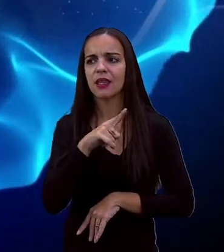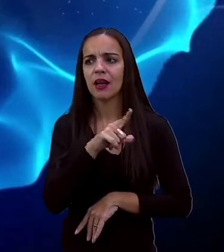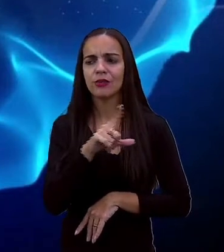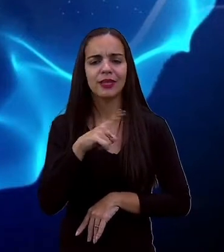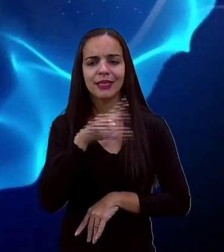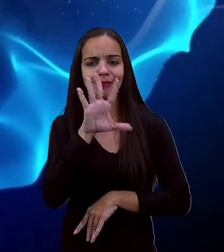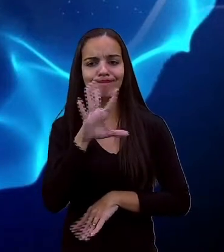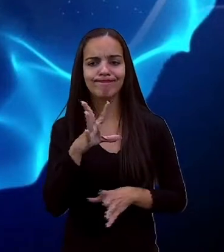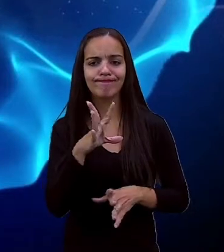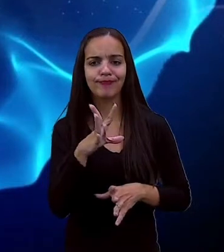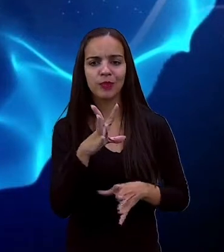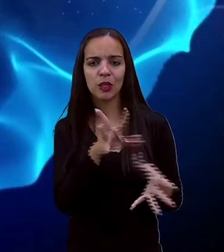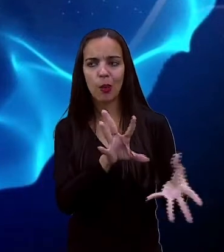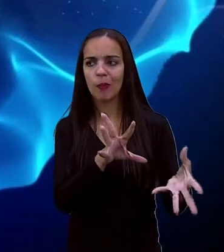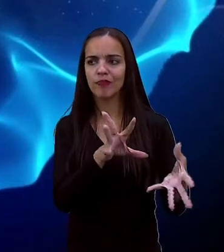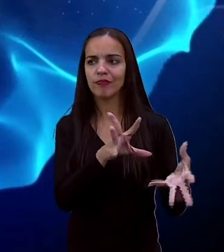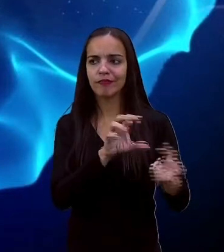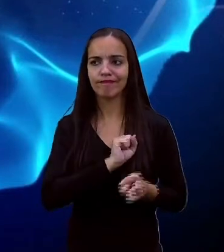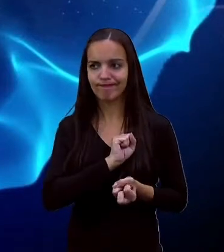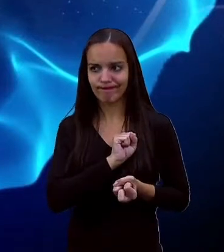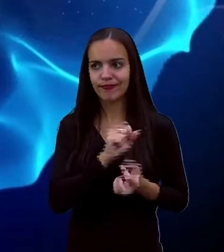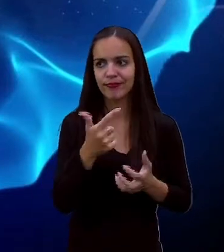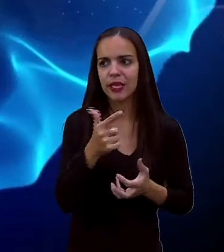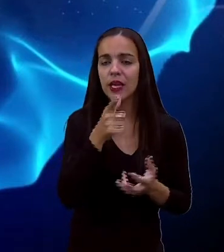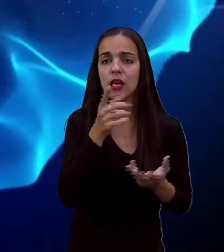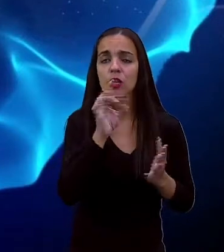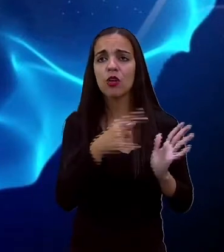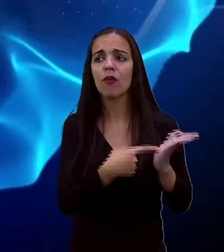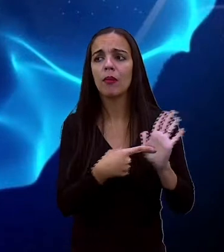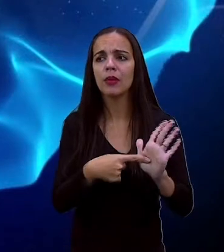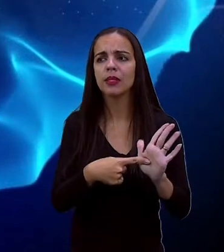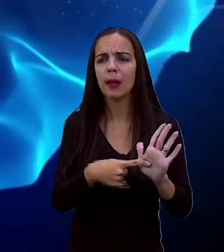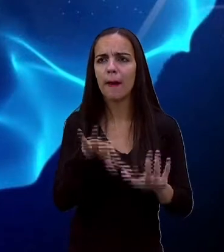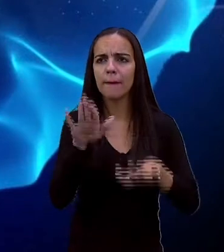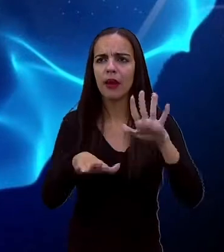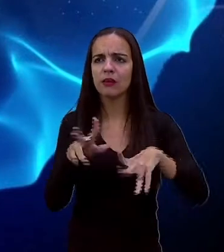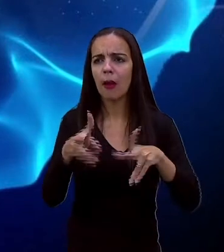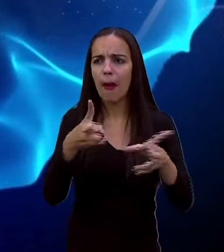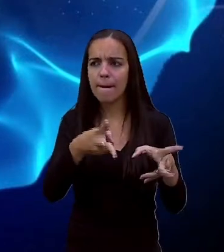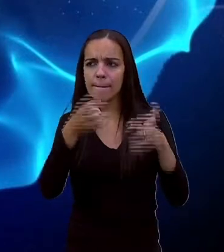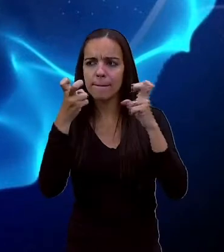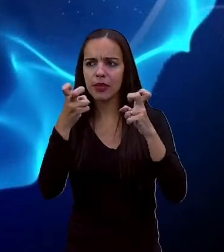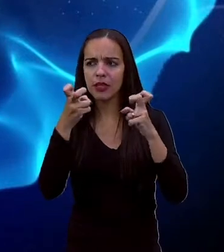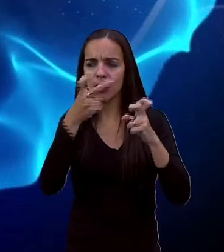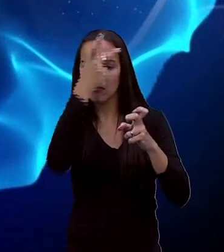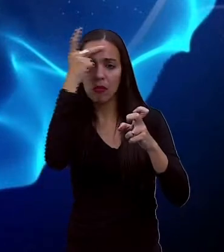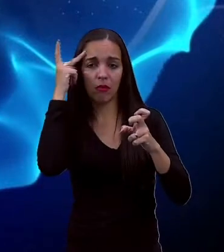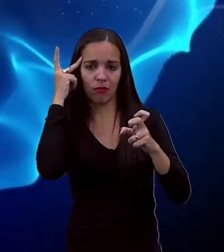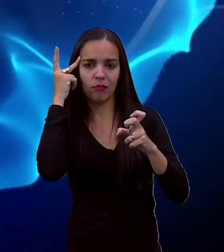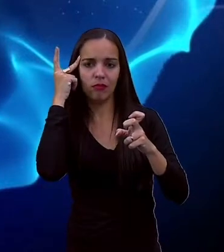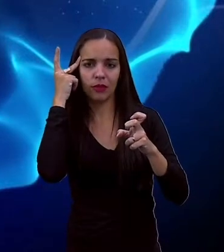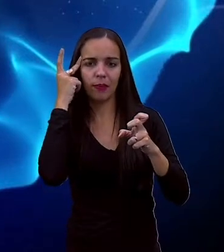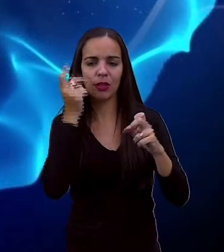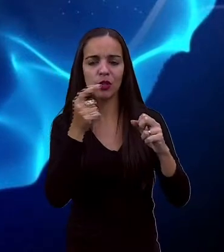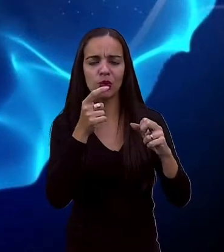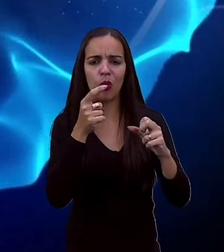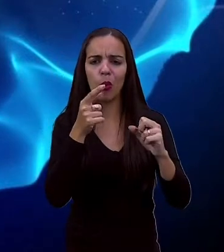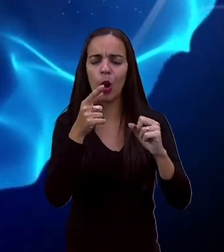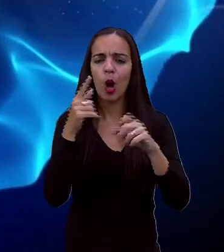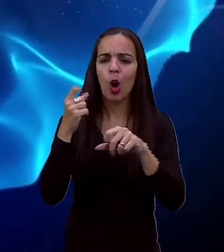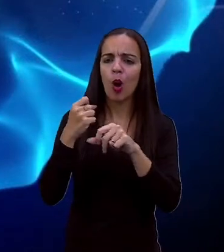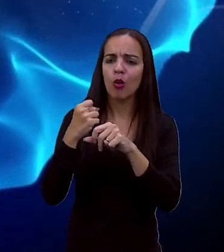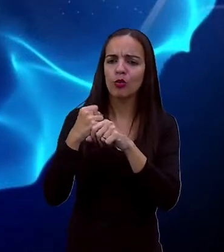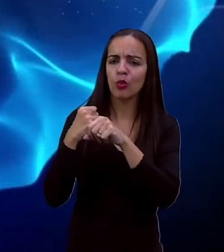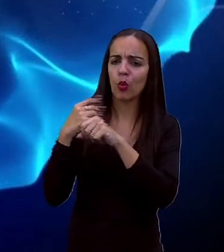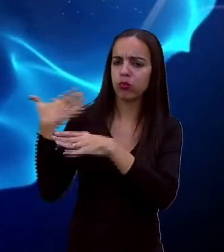considerado. E no lugar dele, o é vai aparecer? Uma percepção pessoal da passagem do tempo. Então,